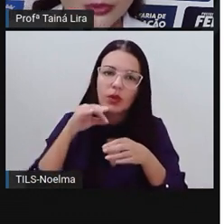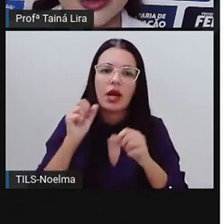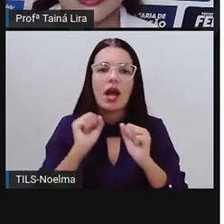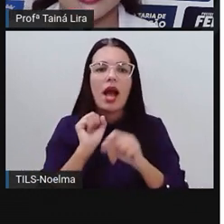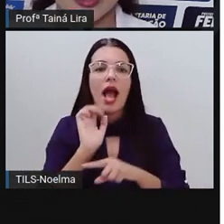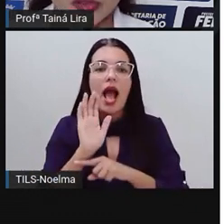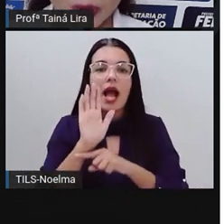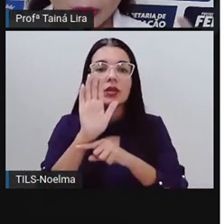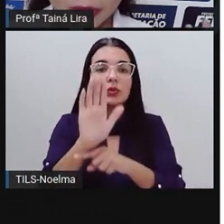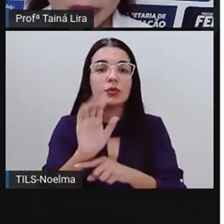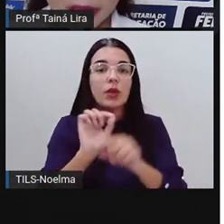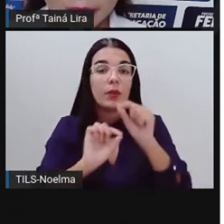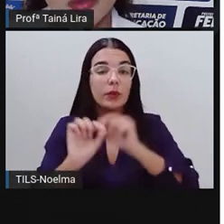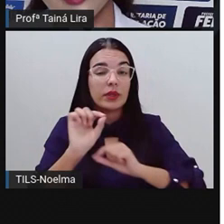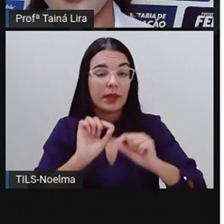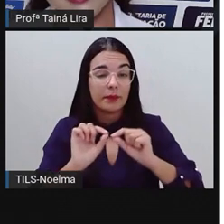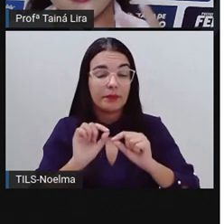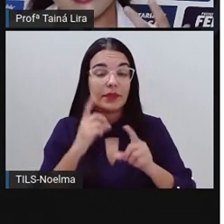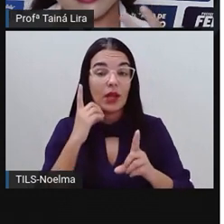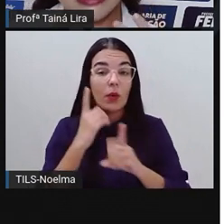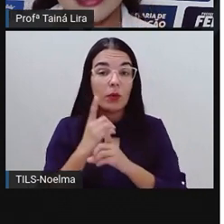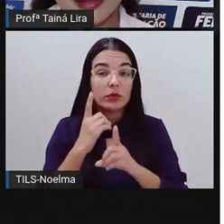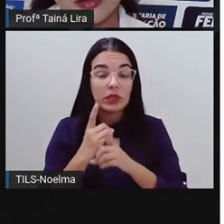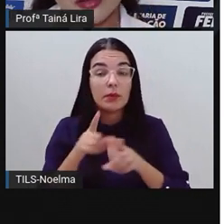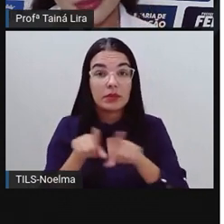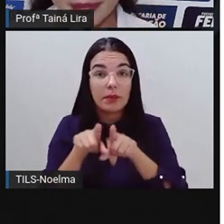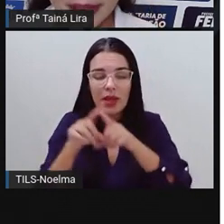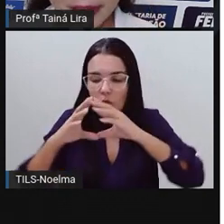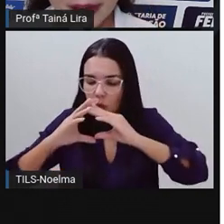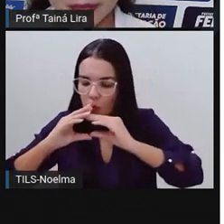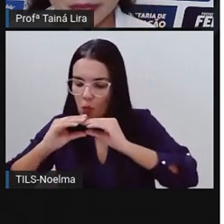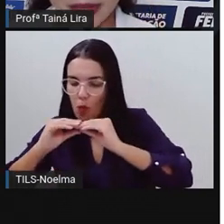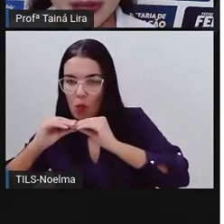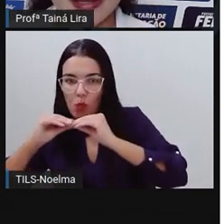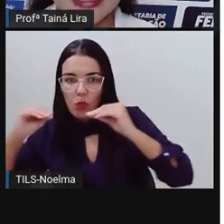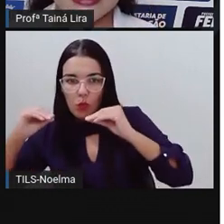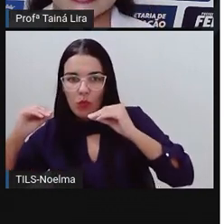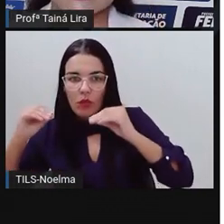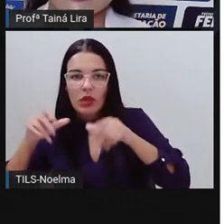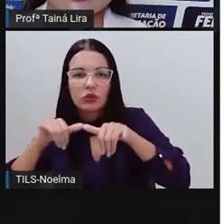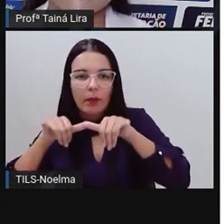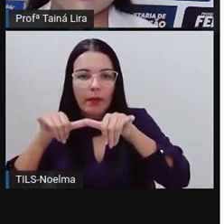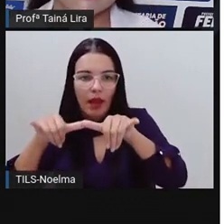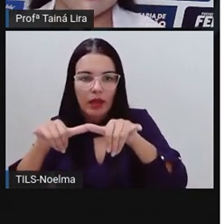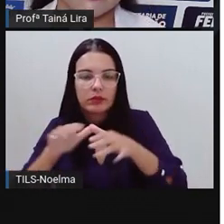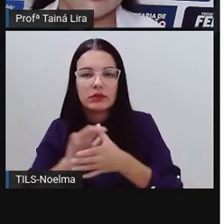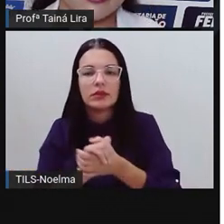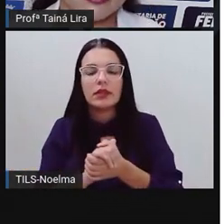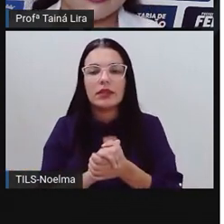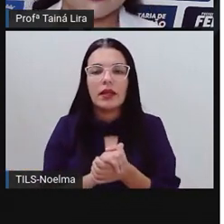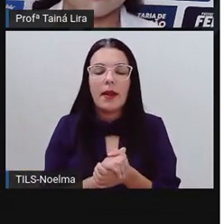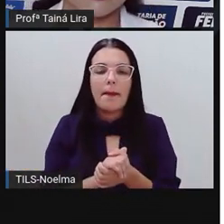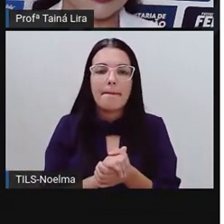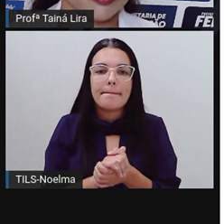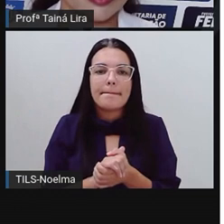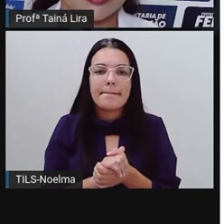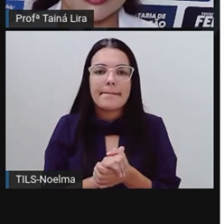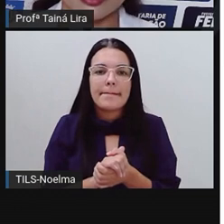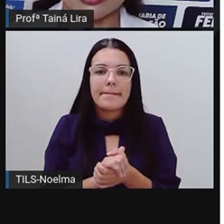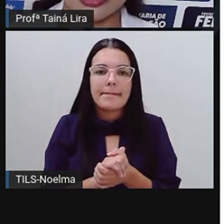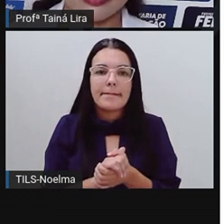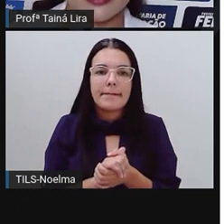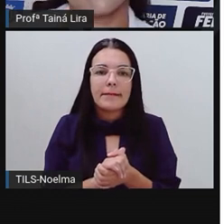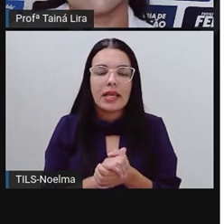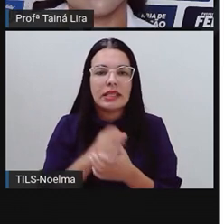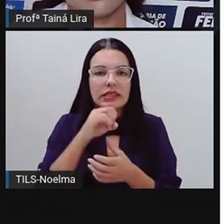boldo, nós encontramos também desidratado no supermercado, tá? Então, se